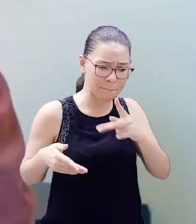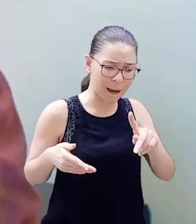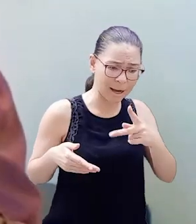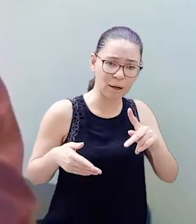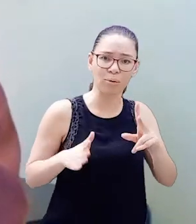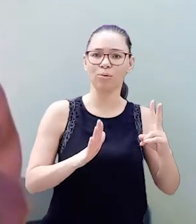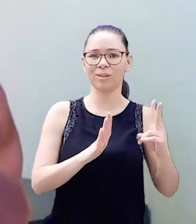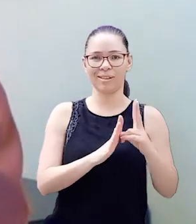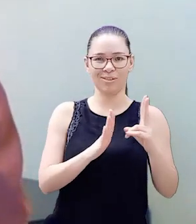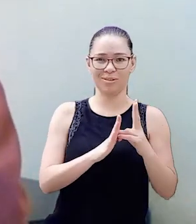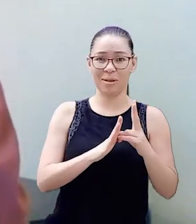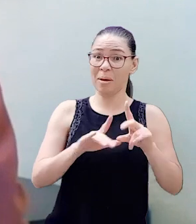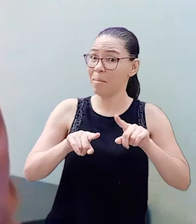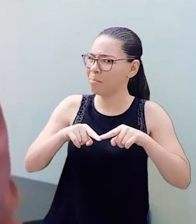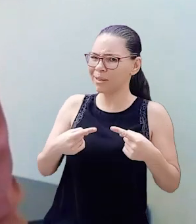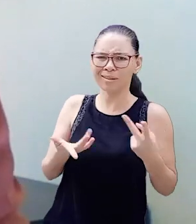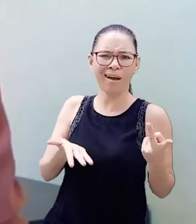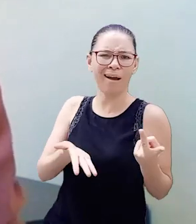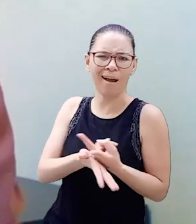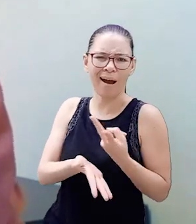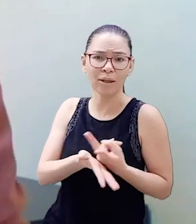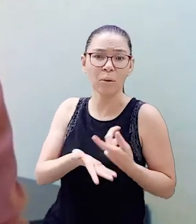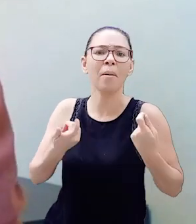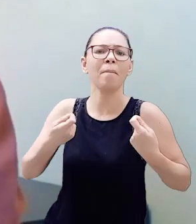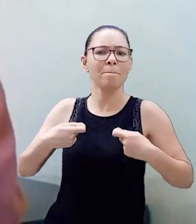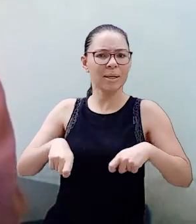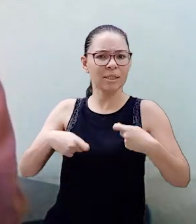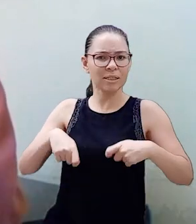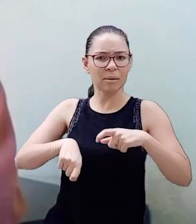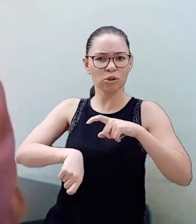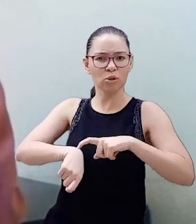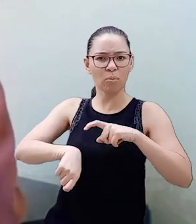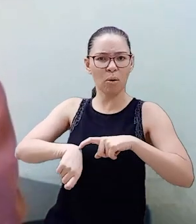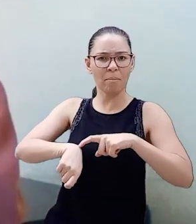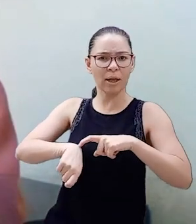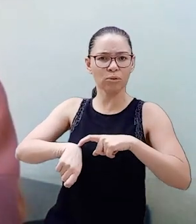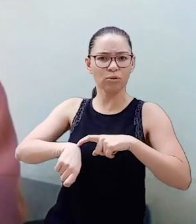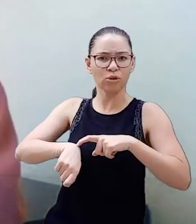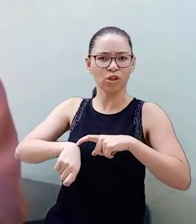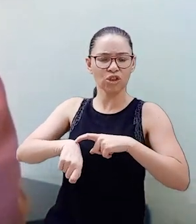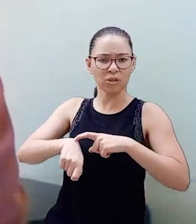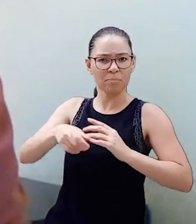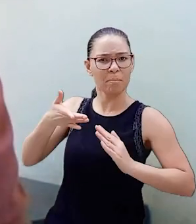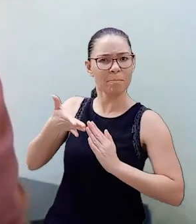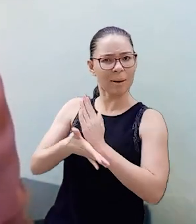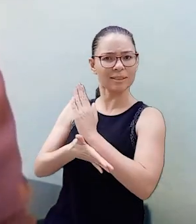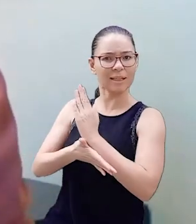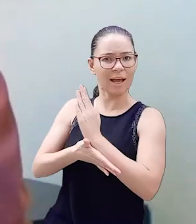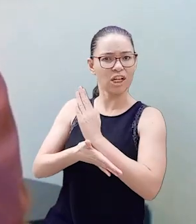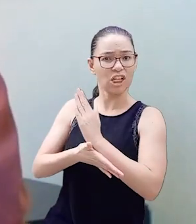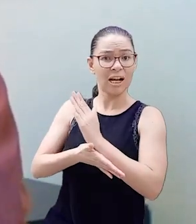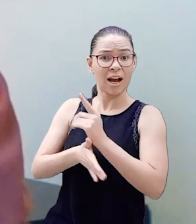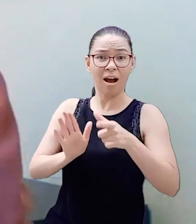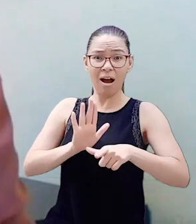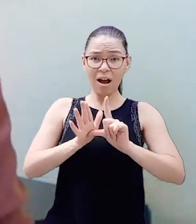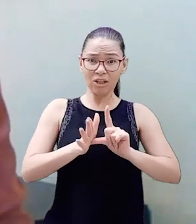e votar proposições sobre a regularização das terras e territórios indígenas. Compete à